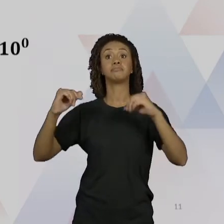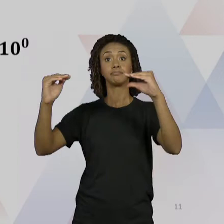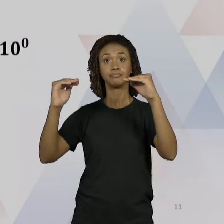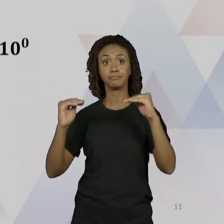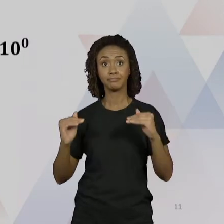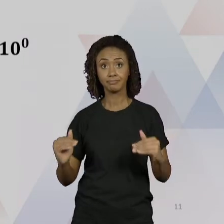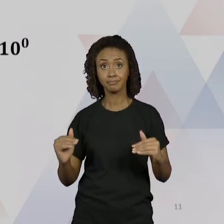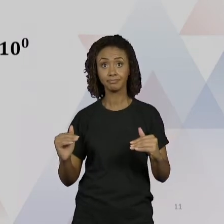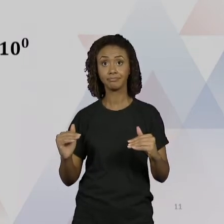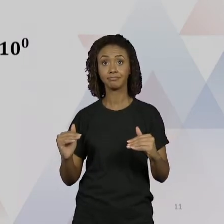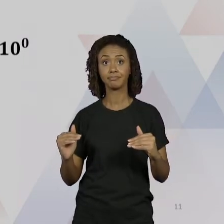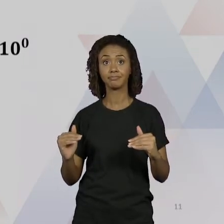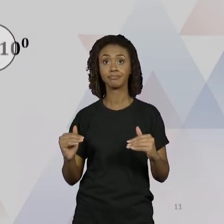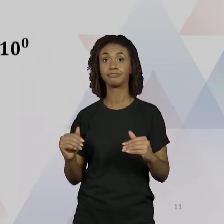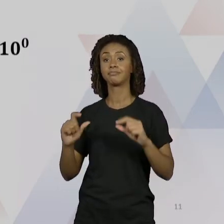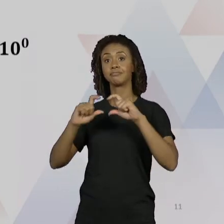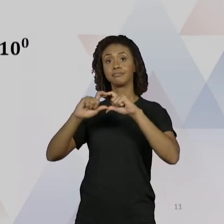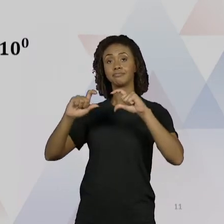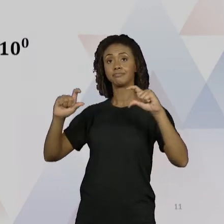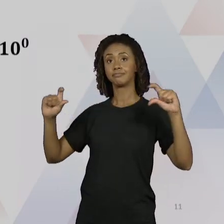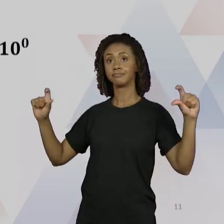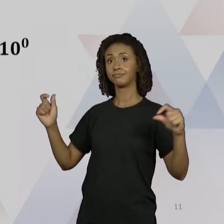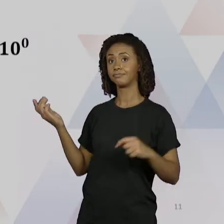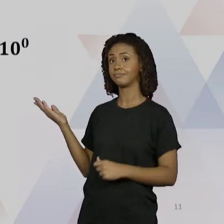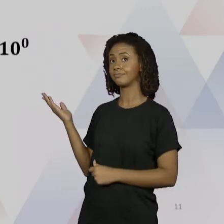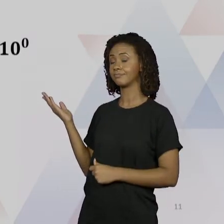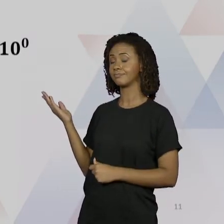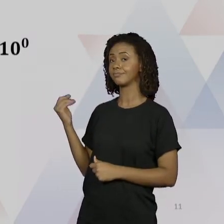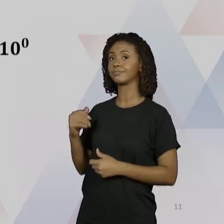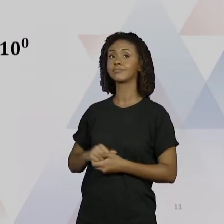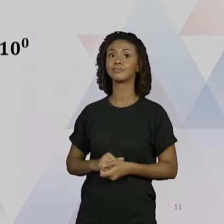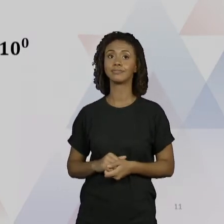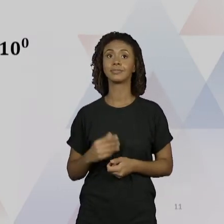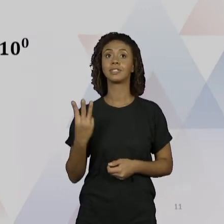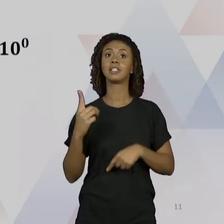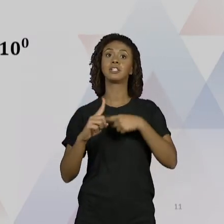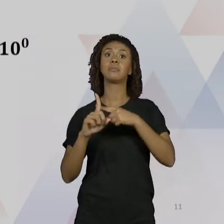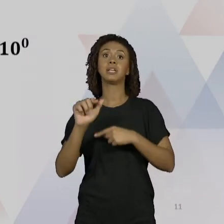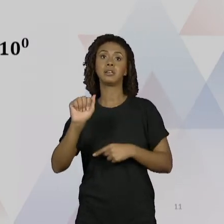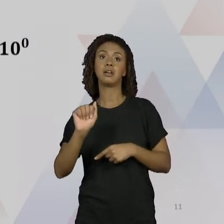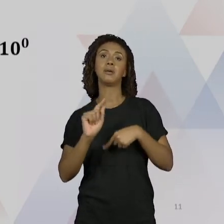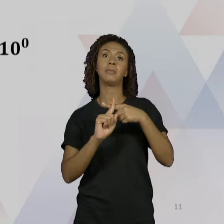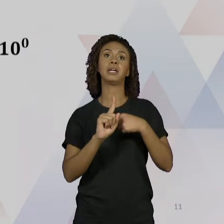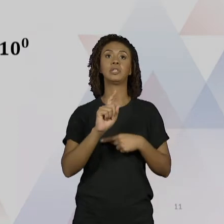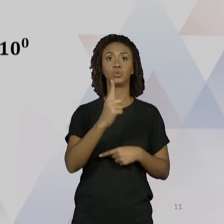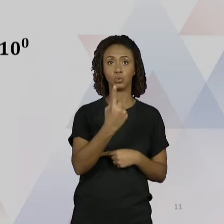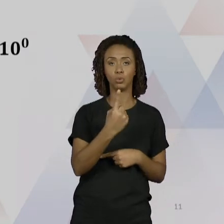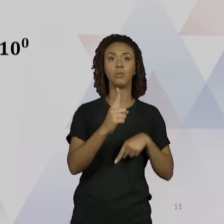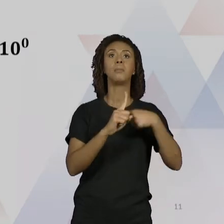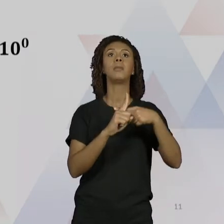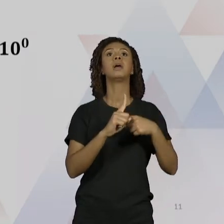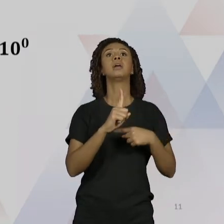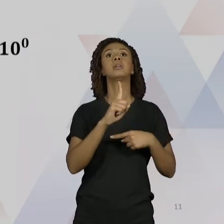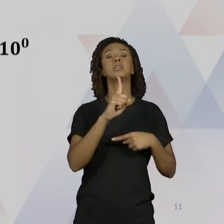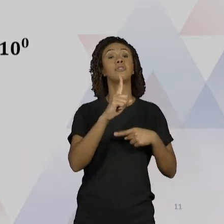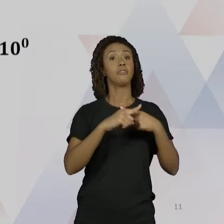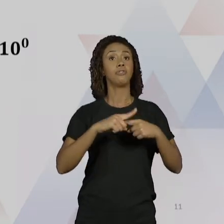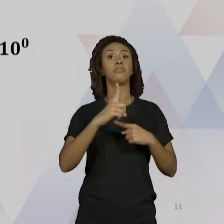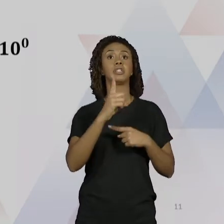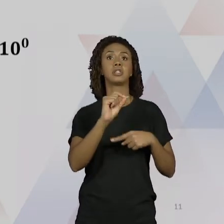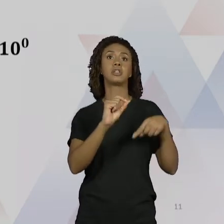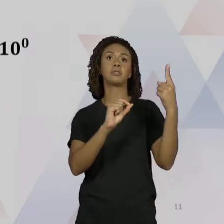que vai dar o sistema está aqui olha 3 mais a a mais 1 vezes 10 à primeira 5 vezes 10 à 0